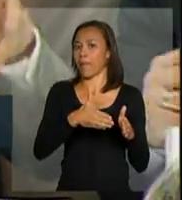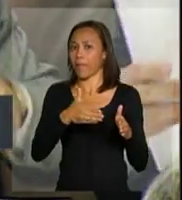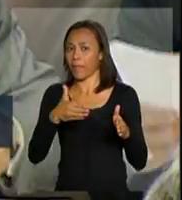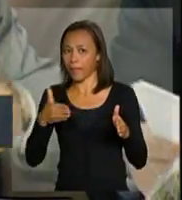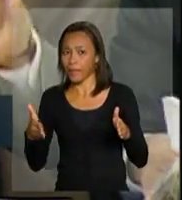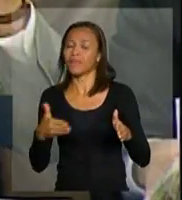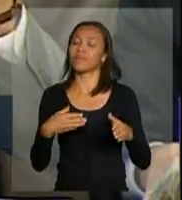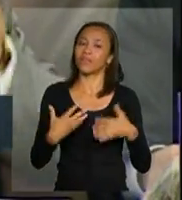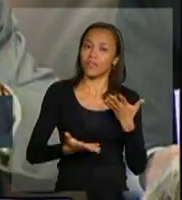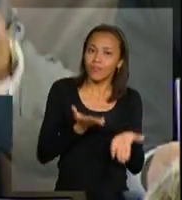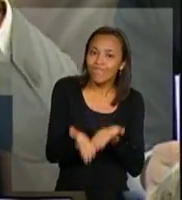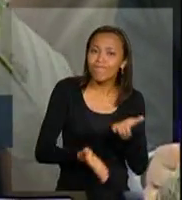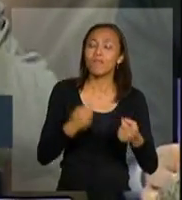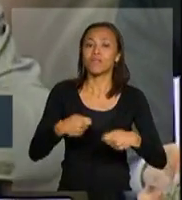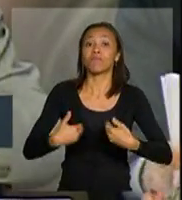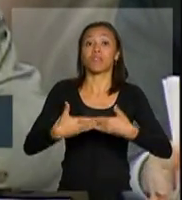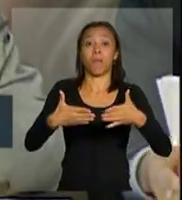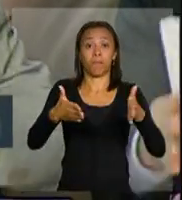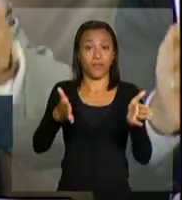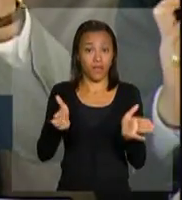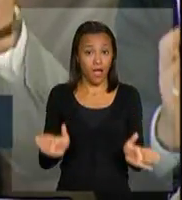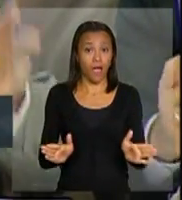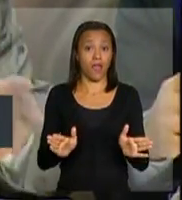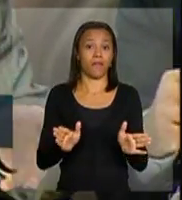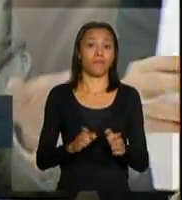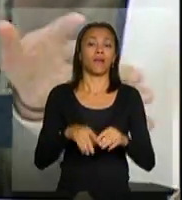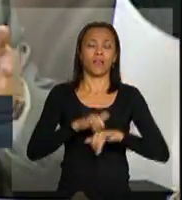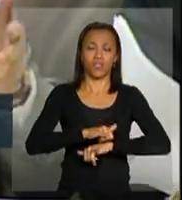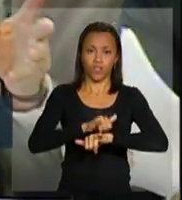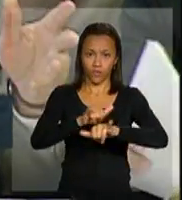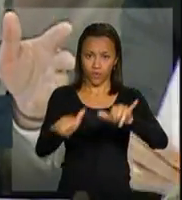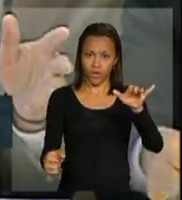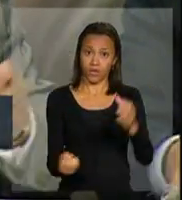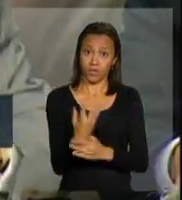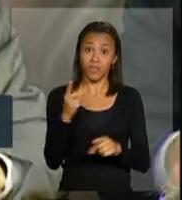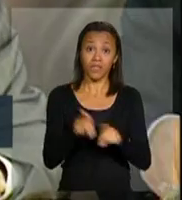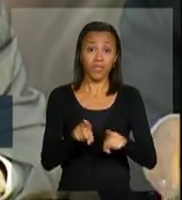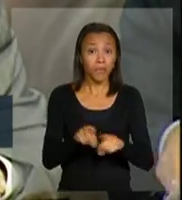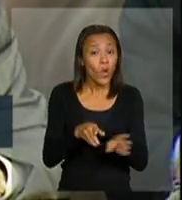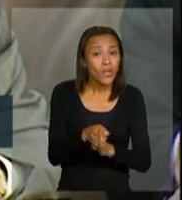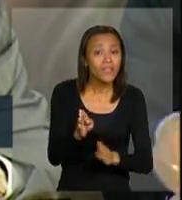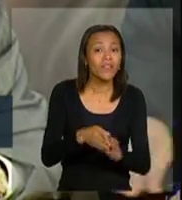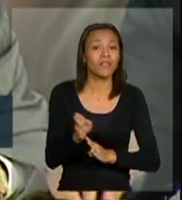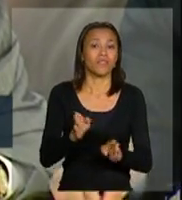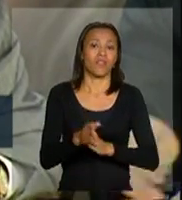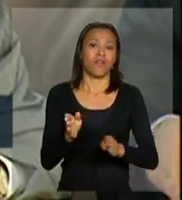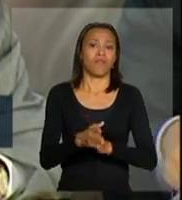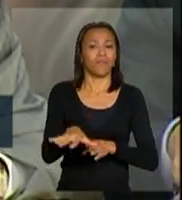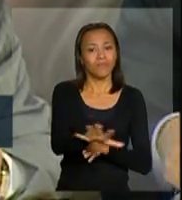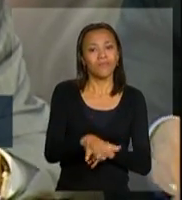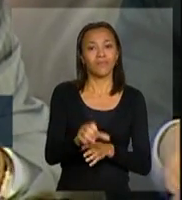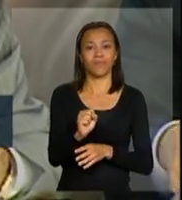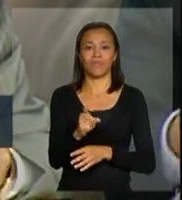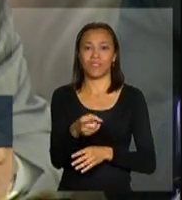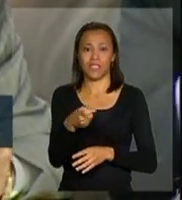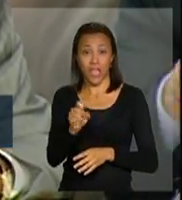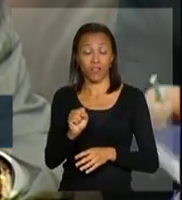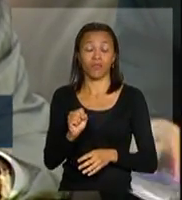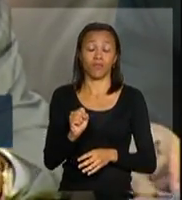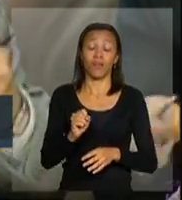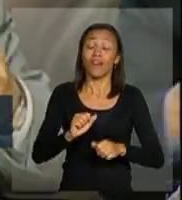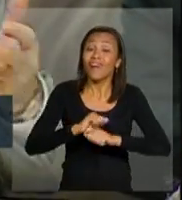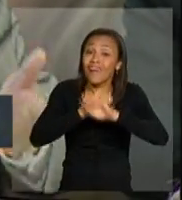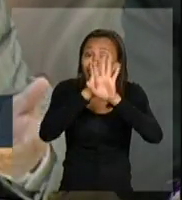cobertura das ações de prevenção do HIV e educação sexual. E, de modo bastante claro, objetivo,